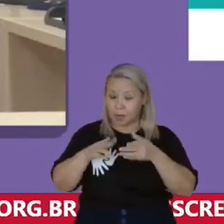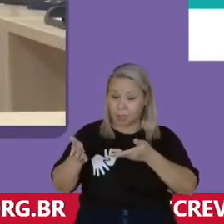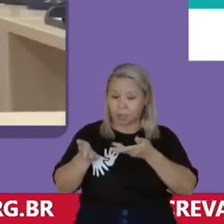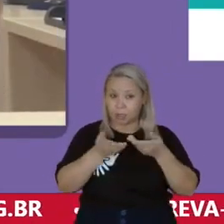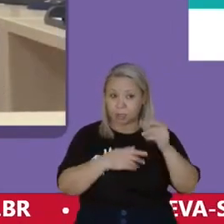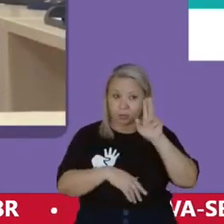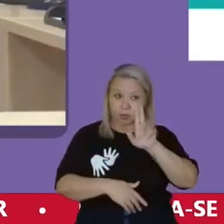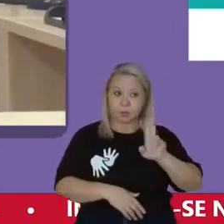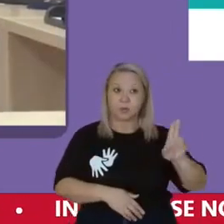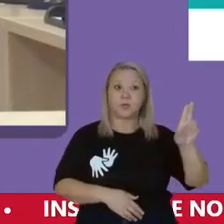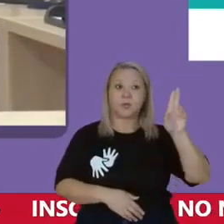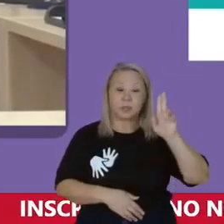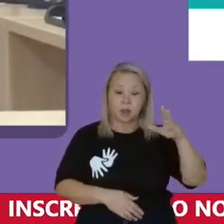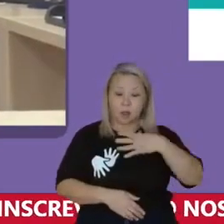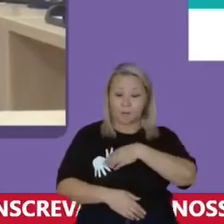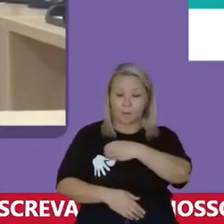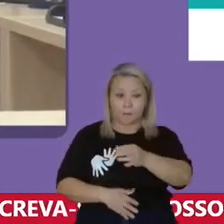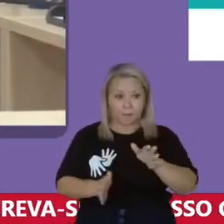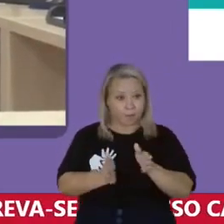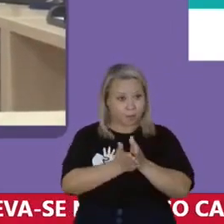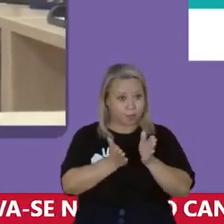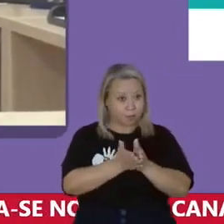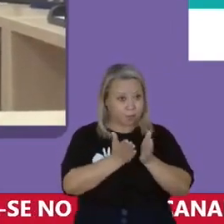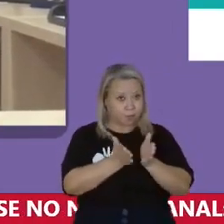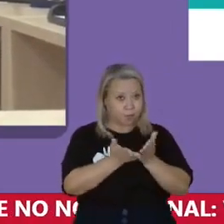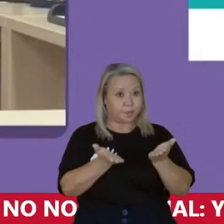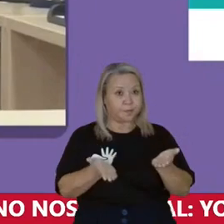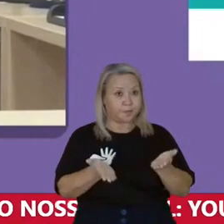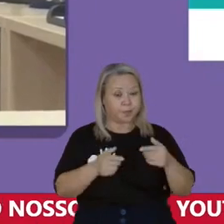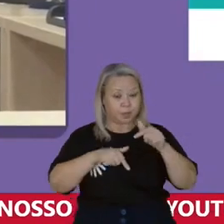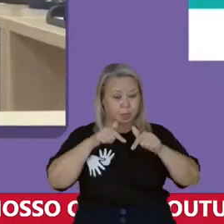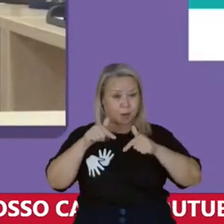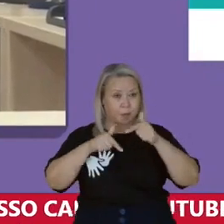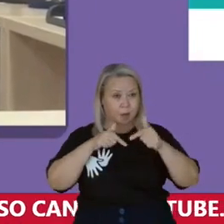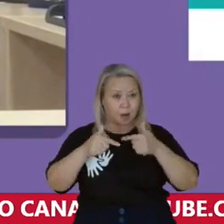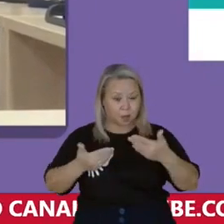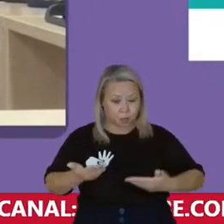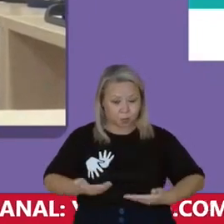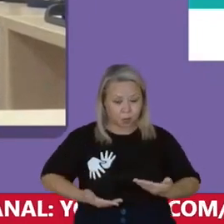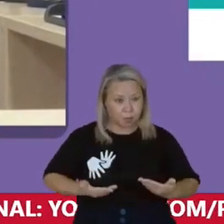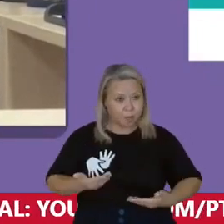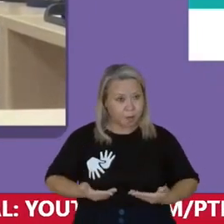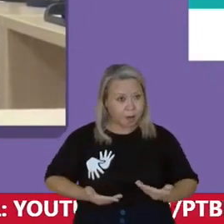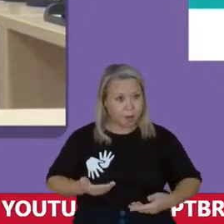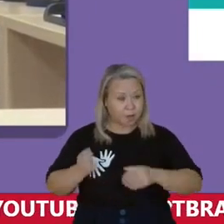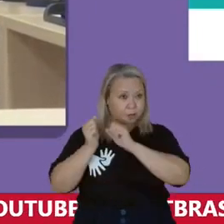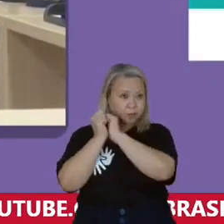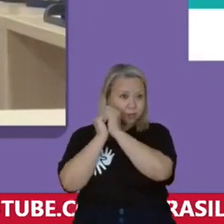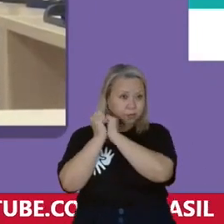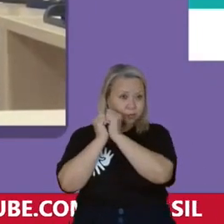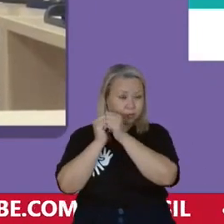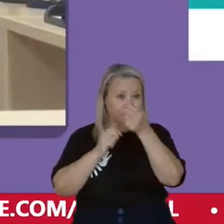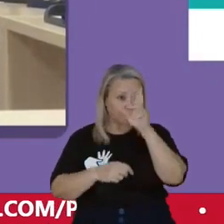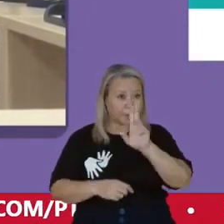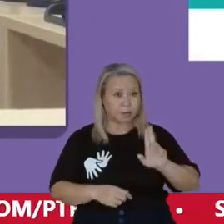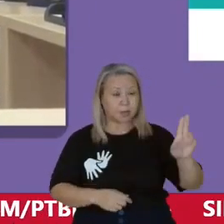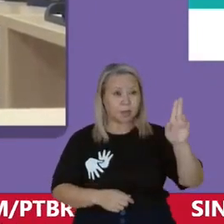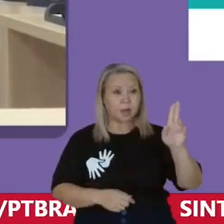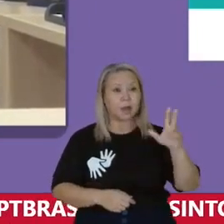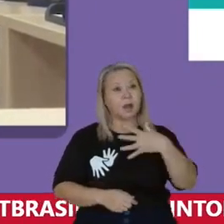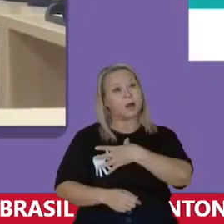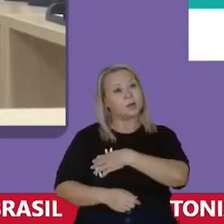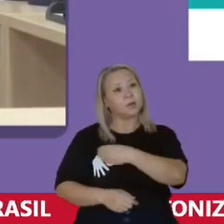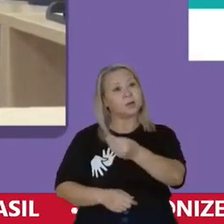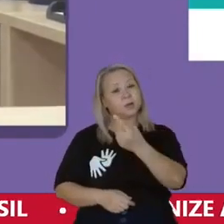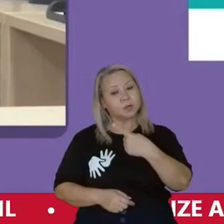a universidade O filho de pobres Foram trabalhadoras domésticas para a universidade Seus filhos foram para a